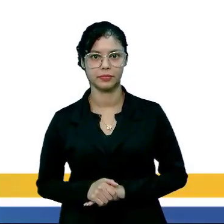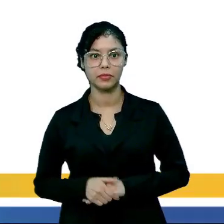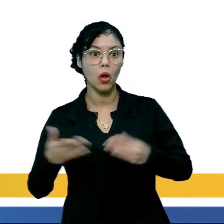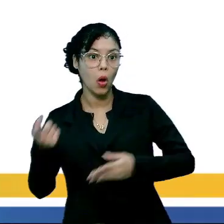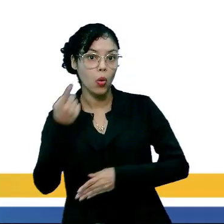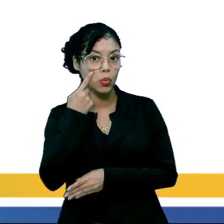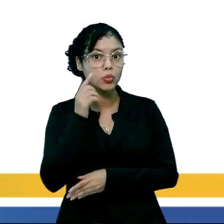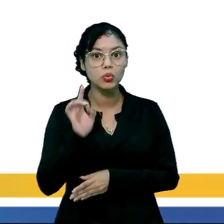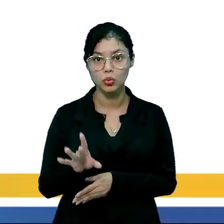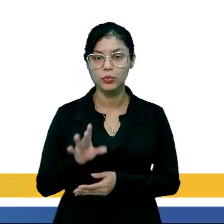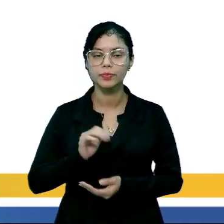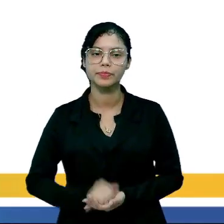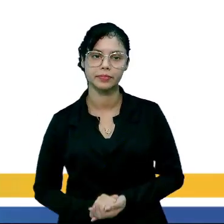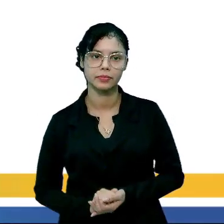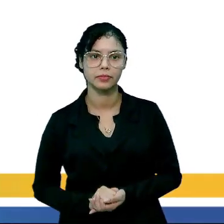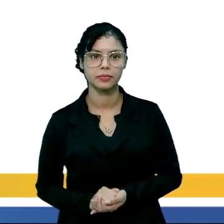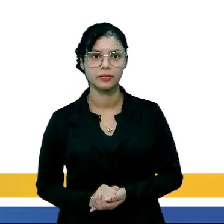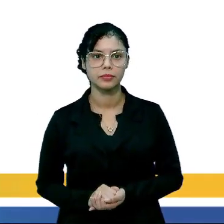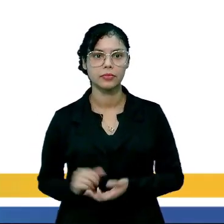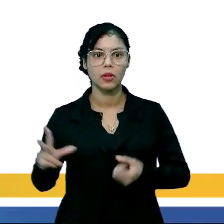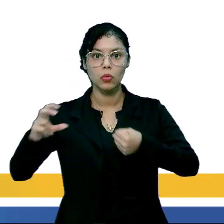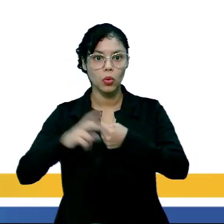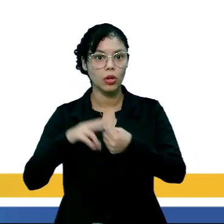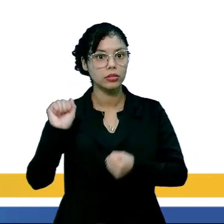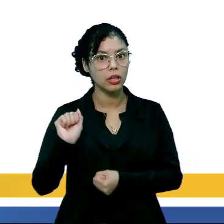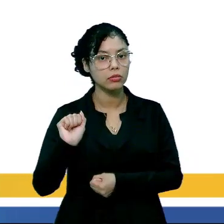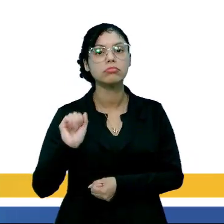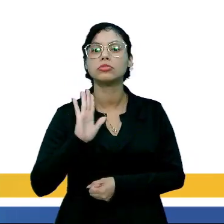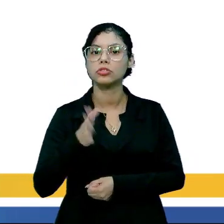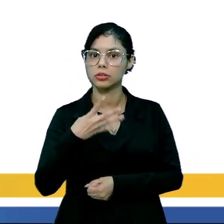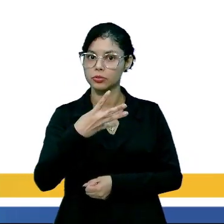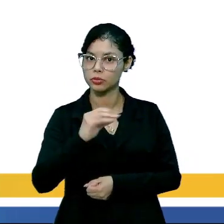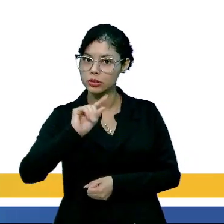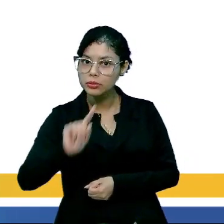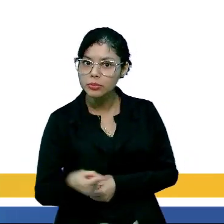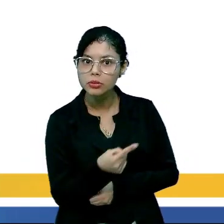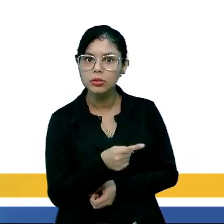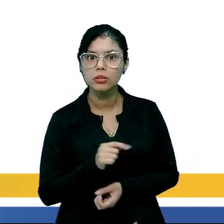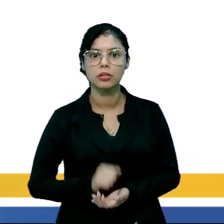Então, olha só, pessoal. Pelo vírus A, nós já temos aí 40 mil.